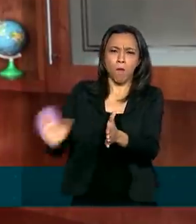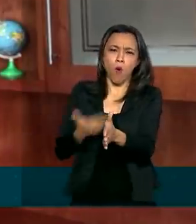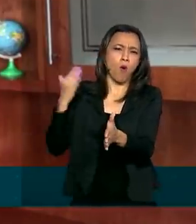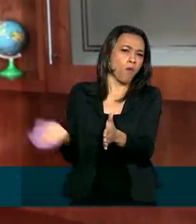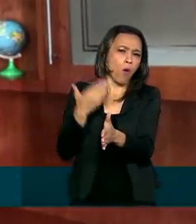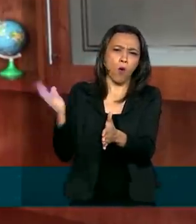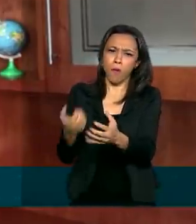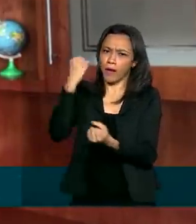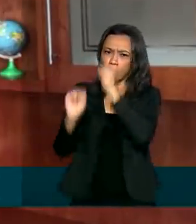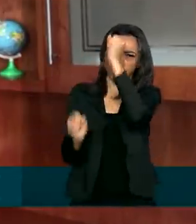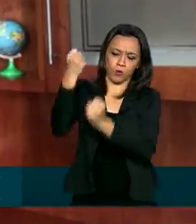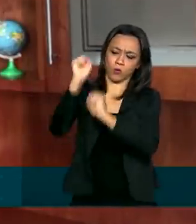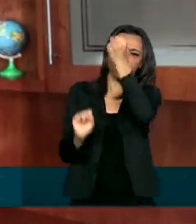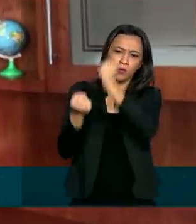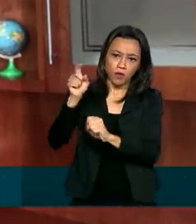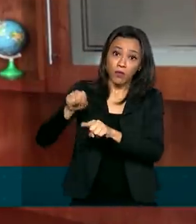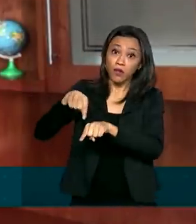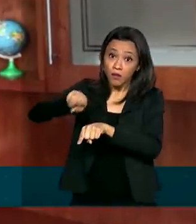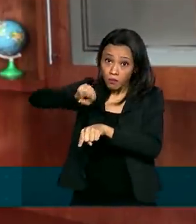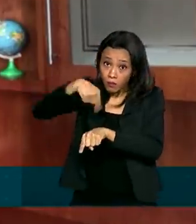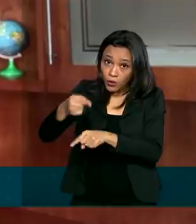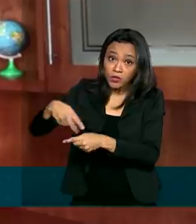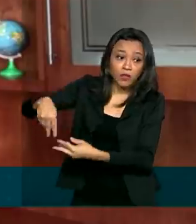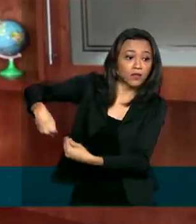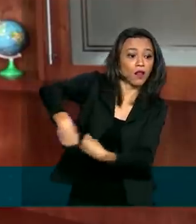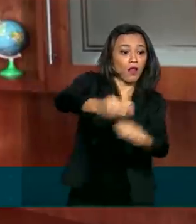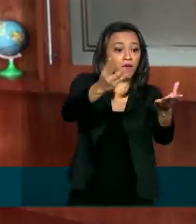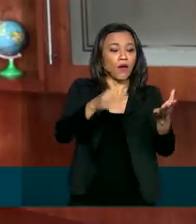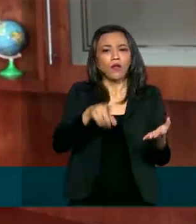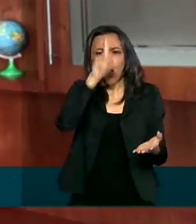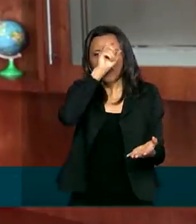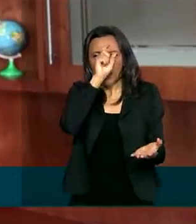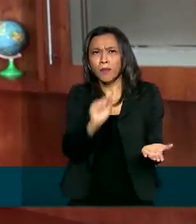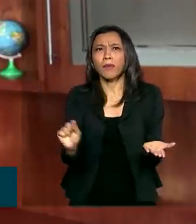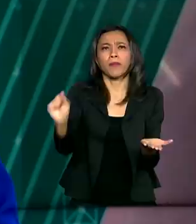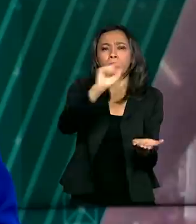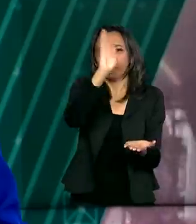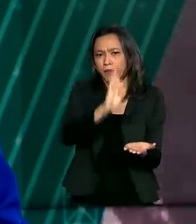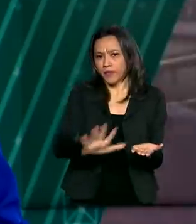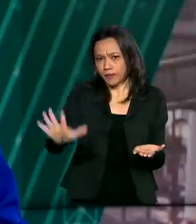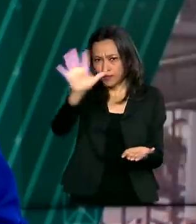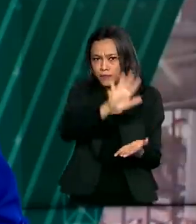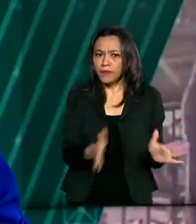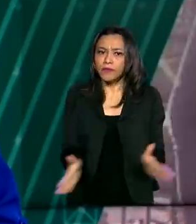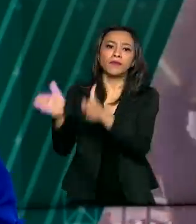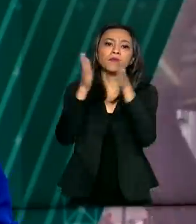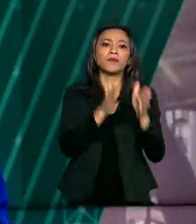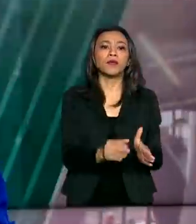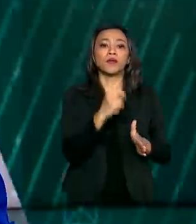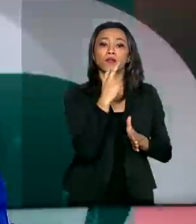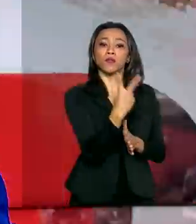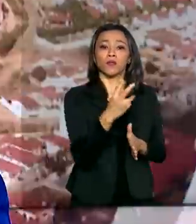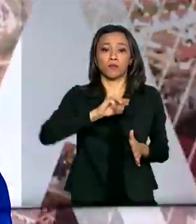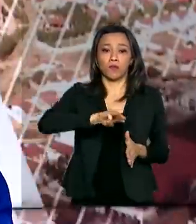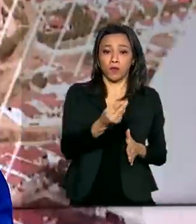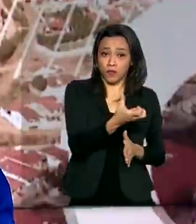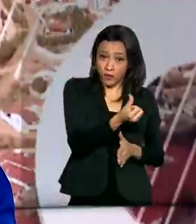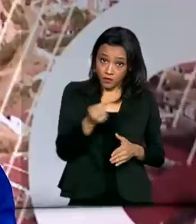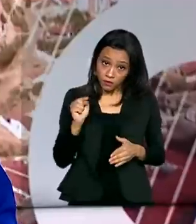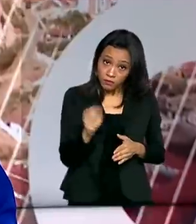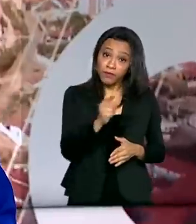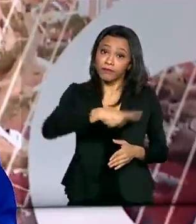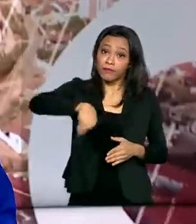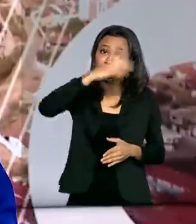em larga escala para serem usados em hospitais de todo o país. 2 milhões e 600 mil